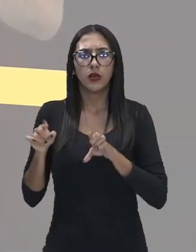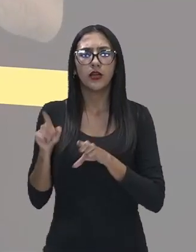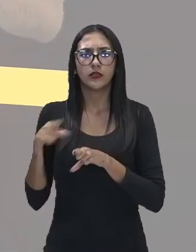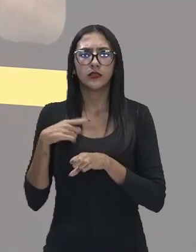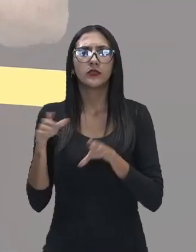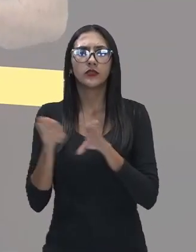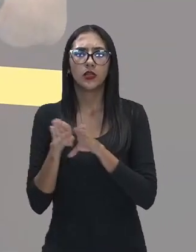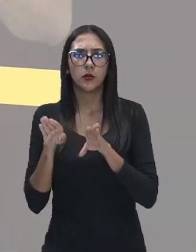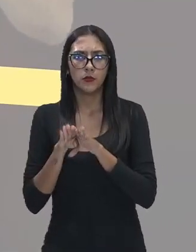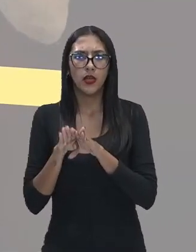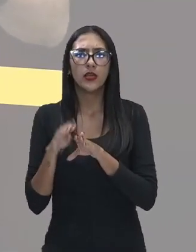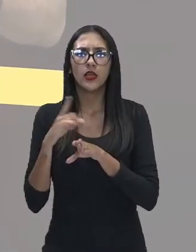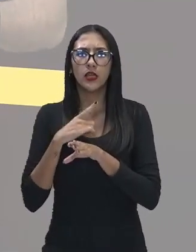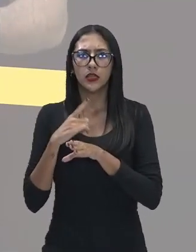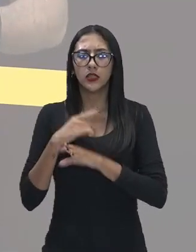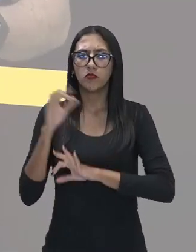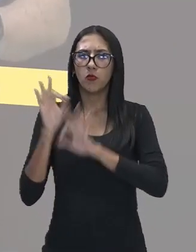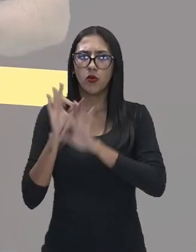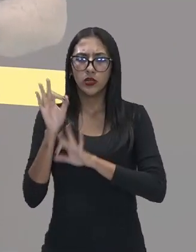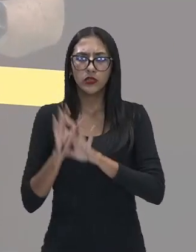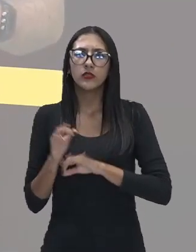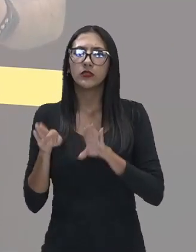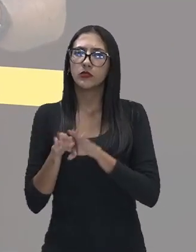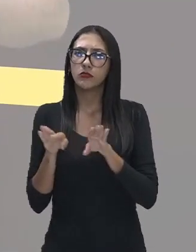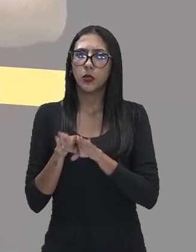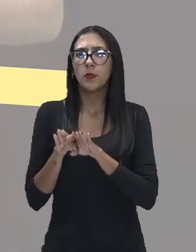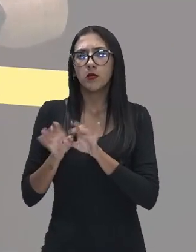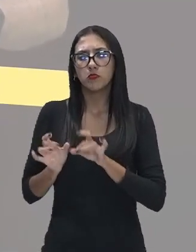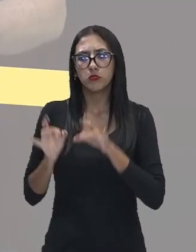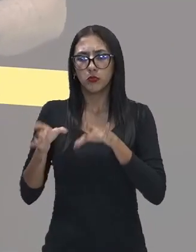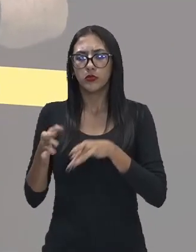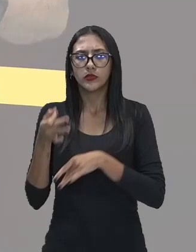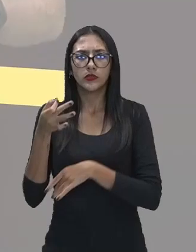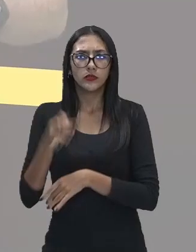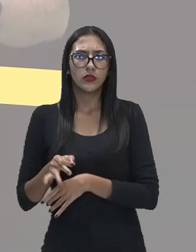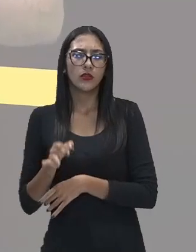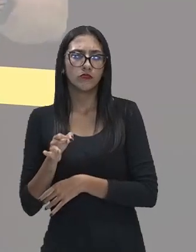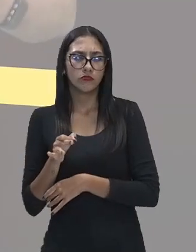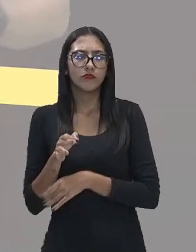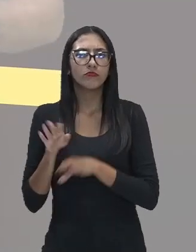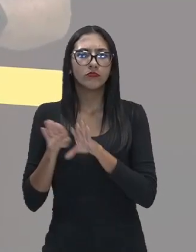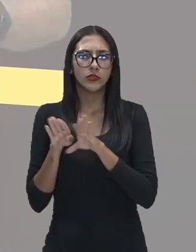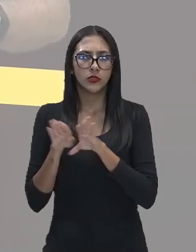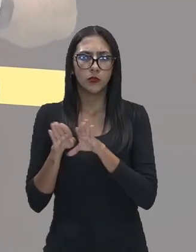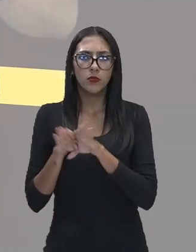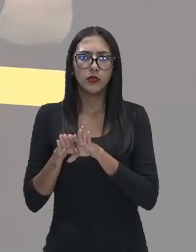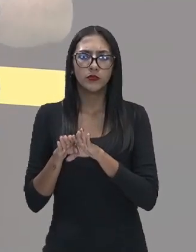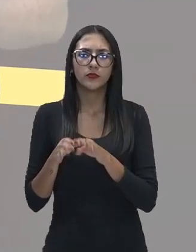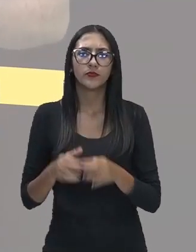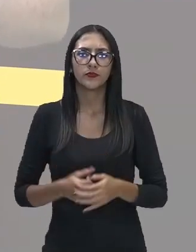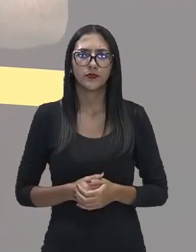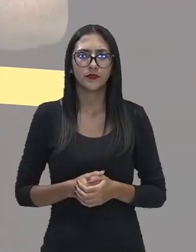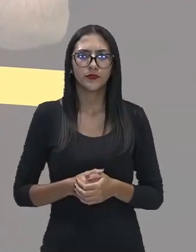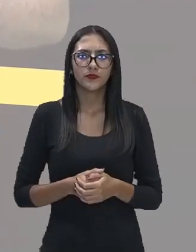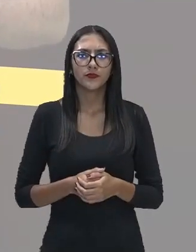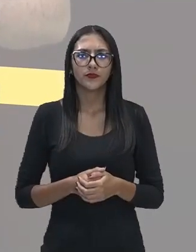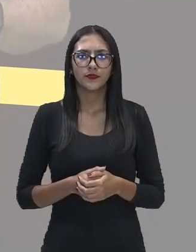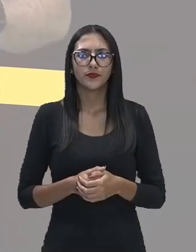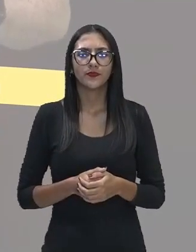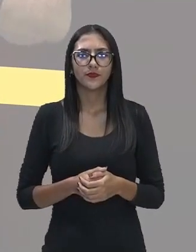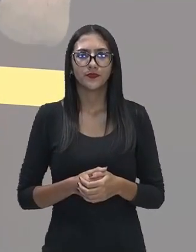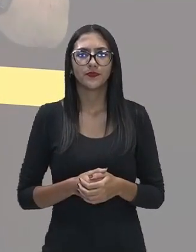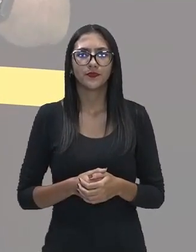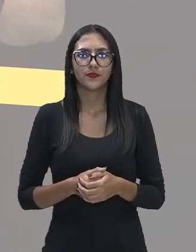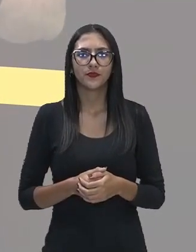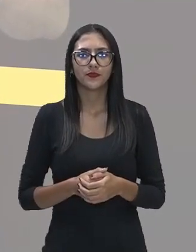que mais coletou os resíduos sólidos urbanos ali que foram gerados na região, tá